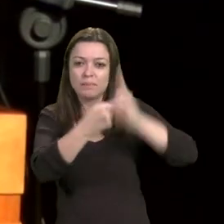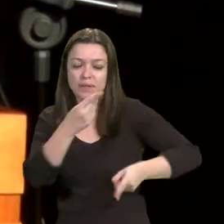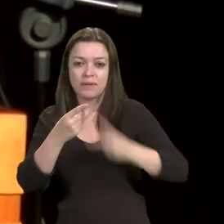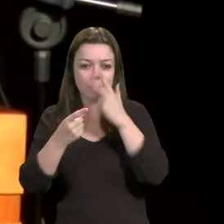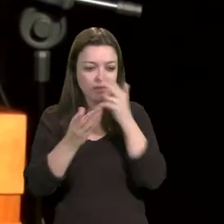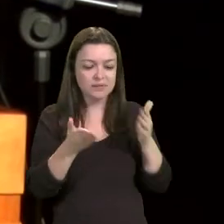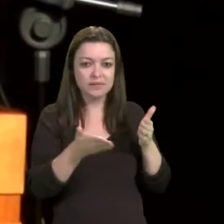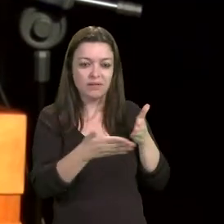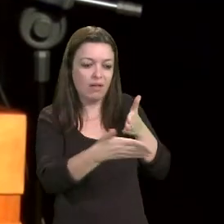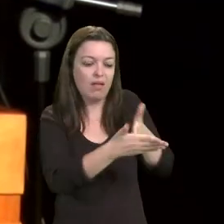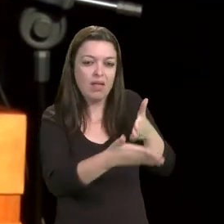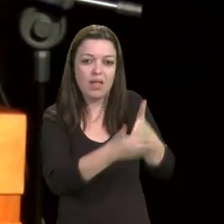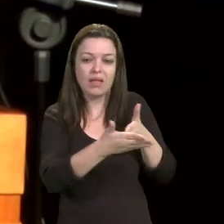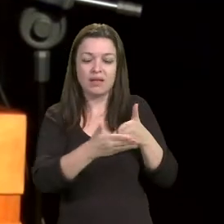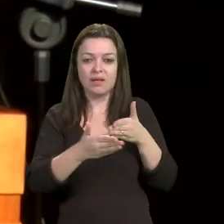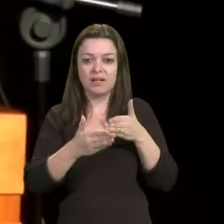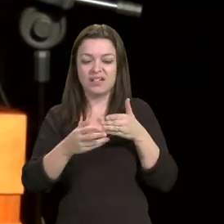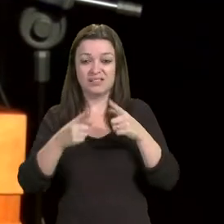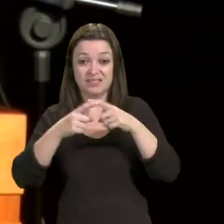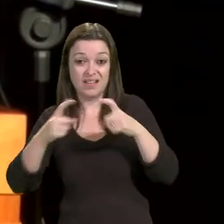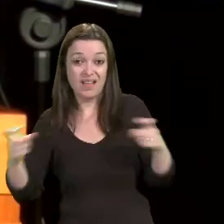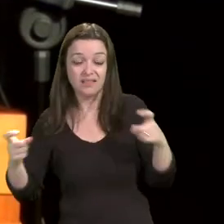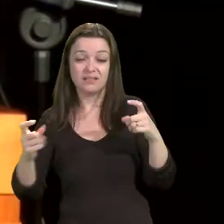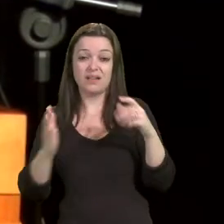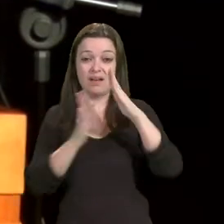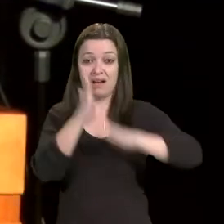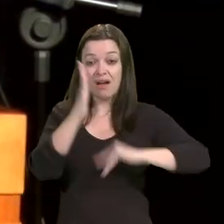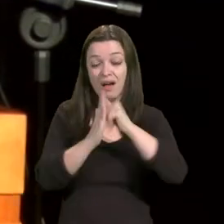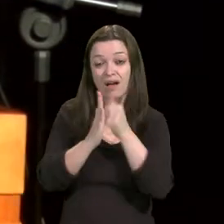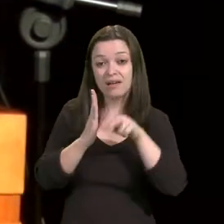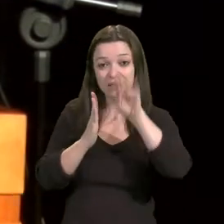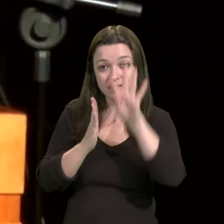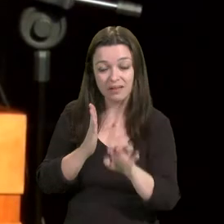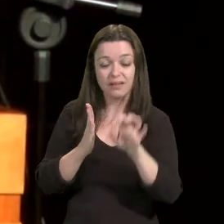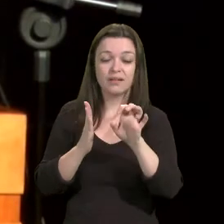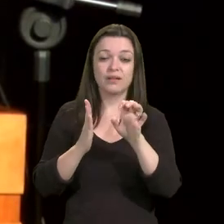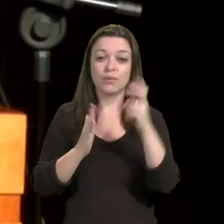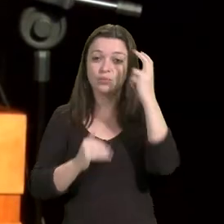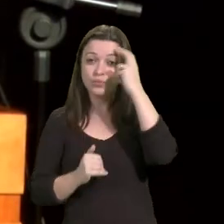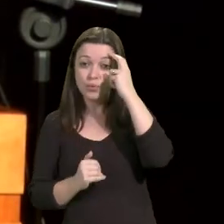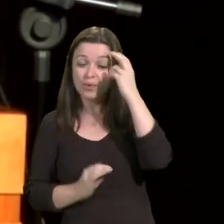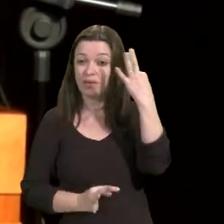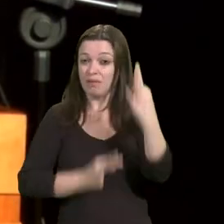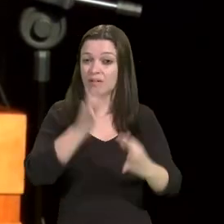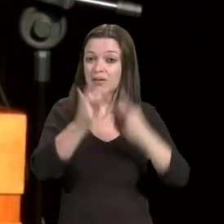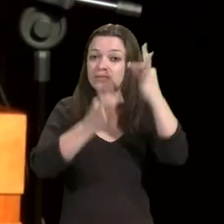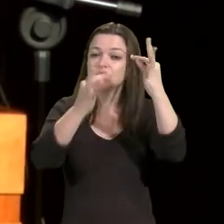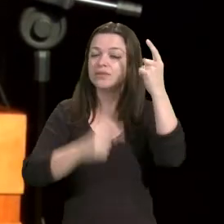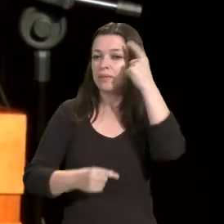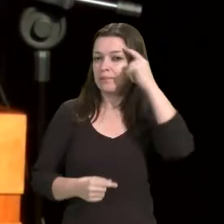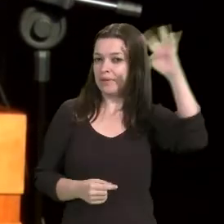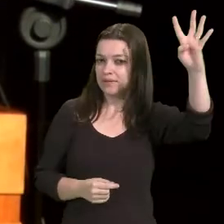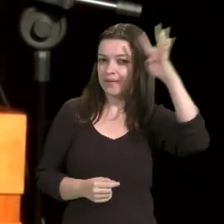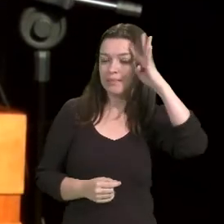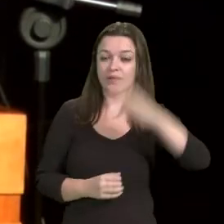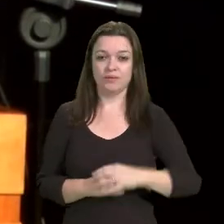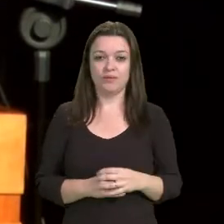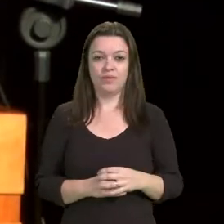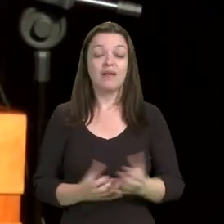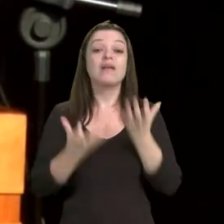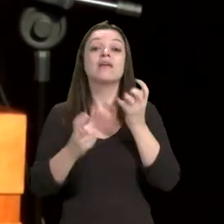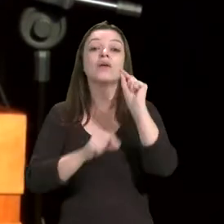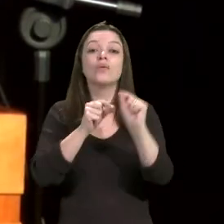as artes, a tecnologia, a cultura e o pensamento. Querem as trevas,